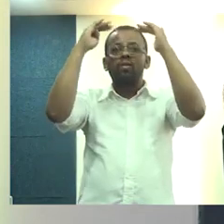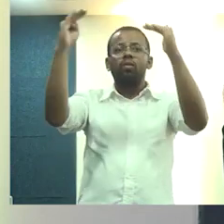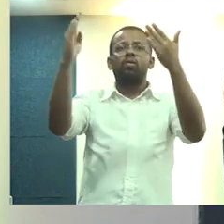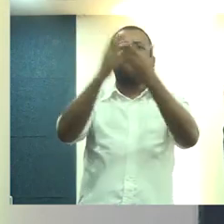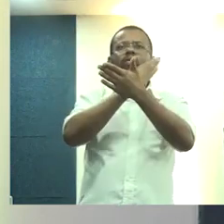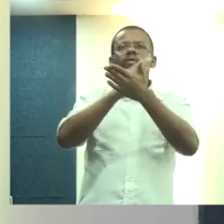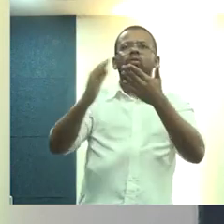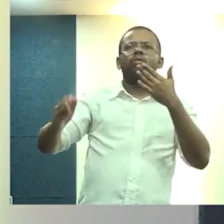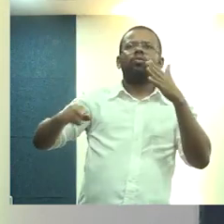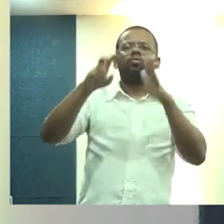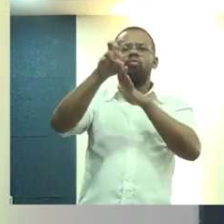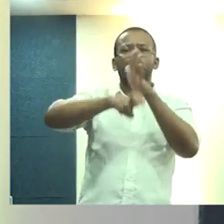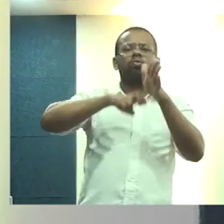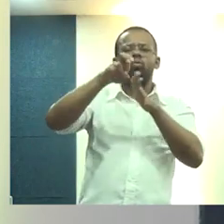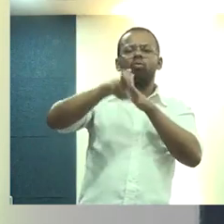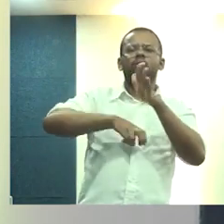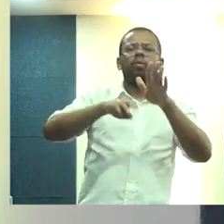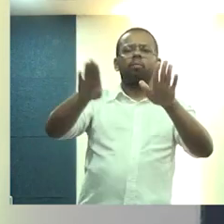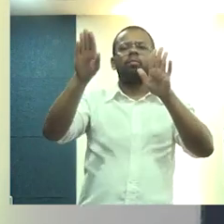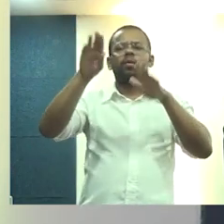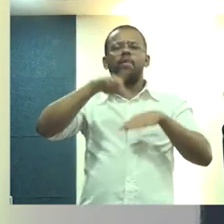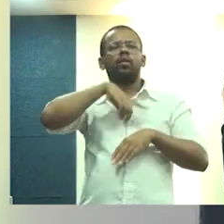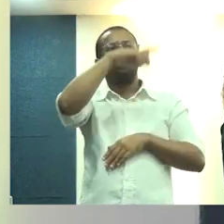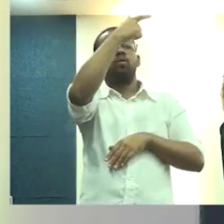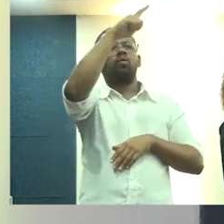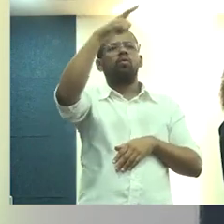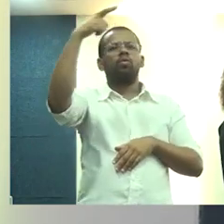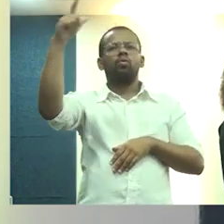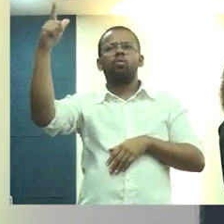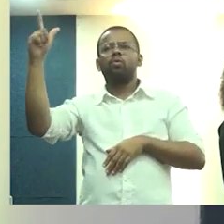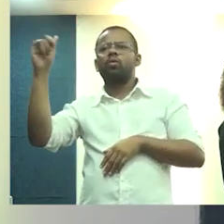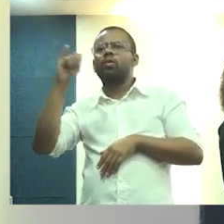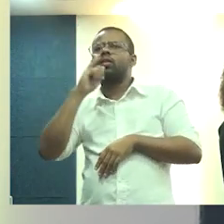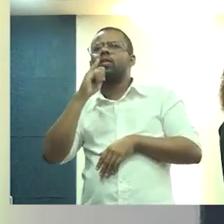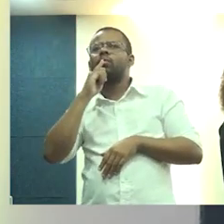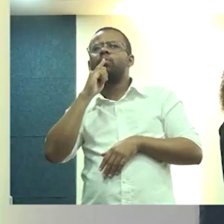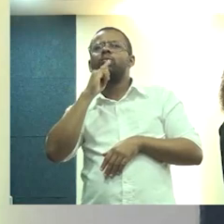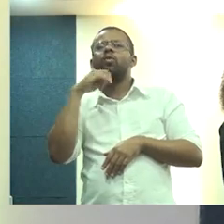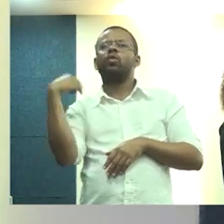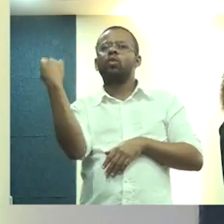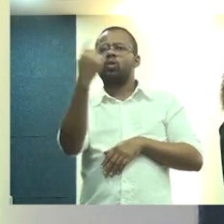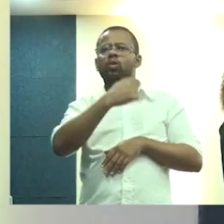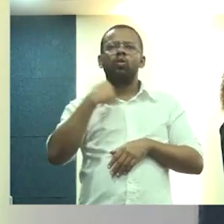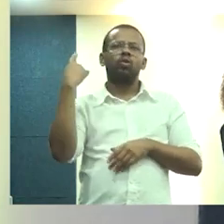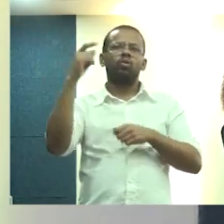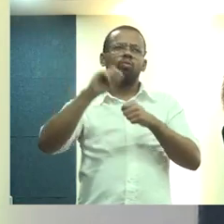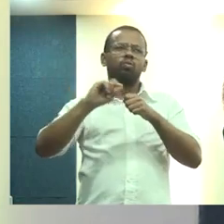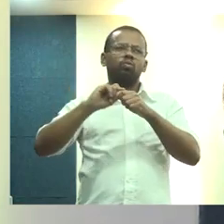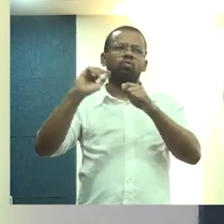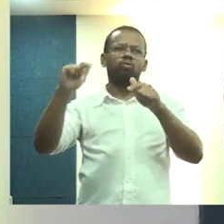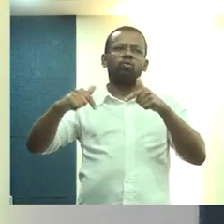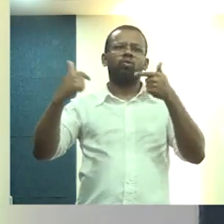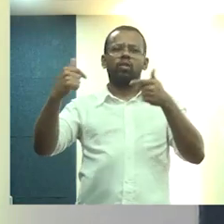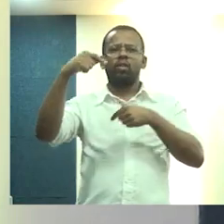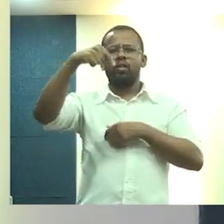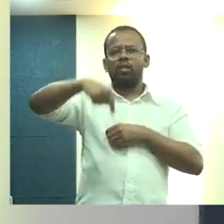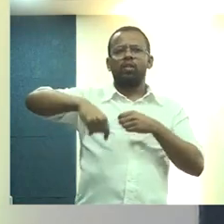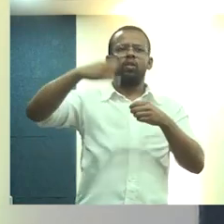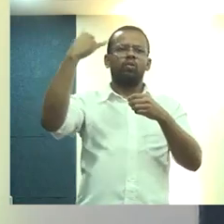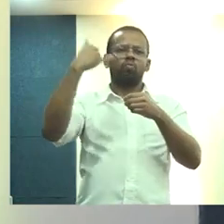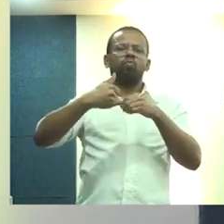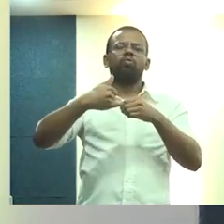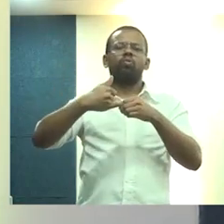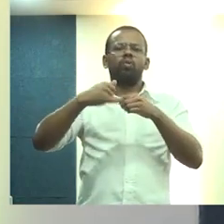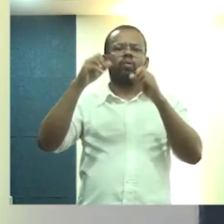coisas rurais. Mas tem outros exemplos urbanos também que a gente está enfrentando aqui na capital e que pode